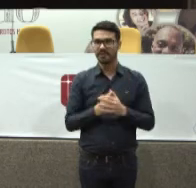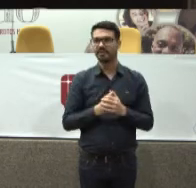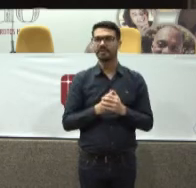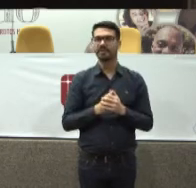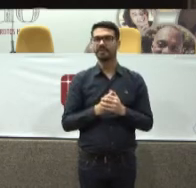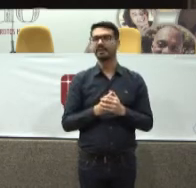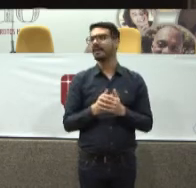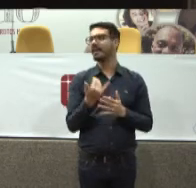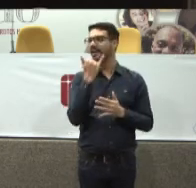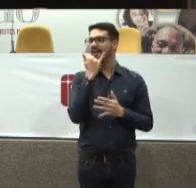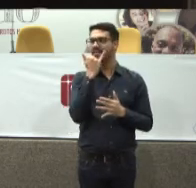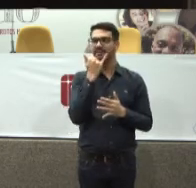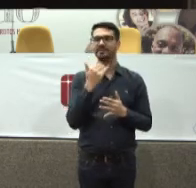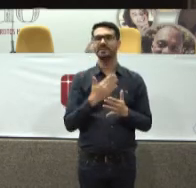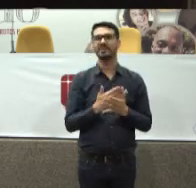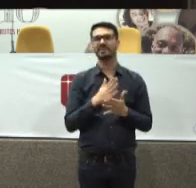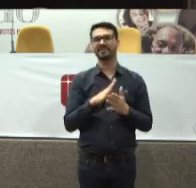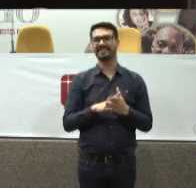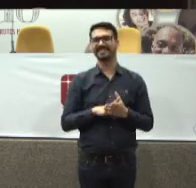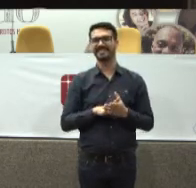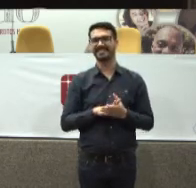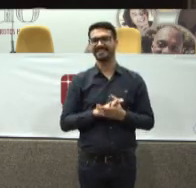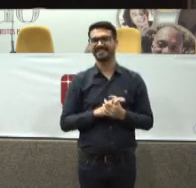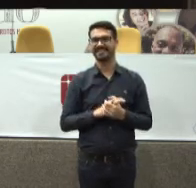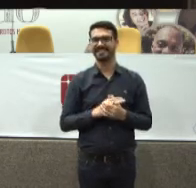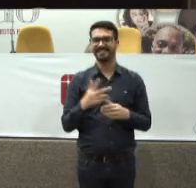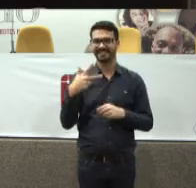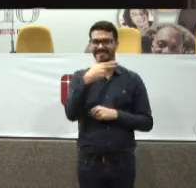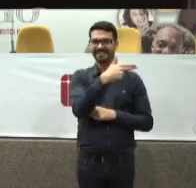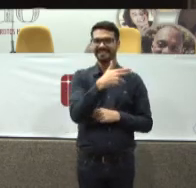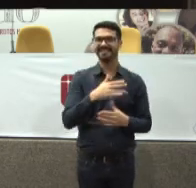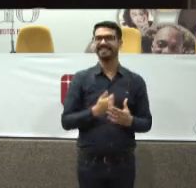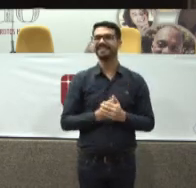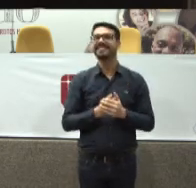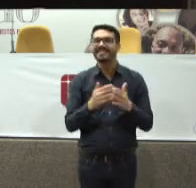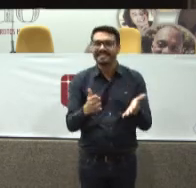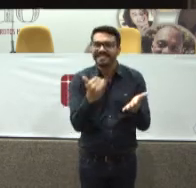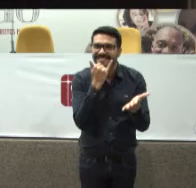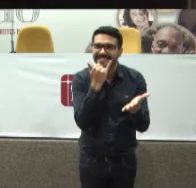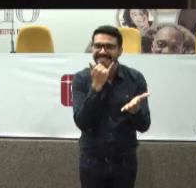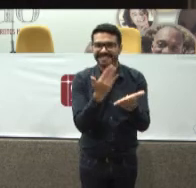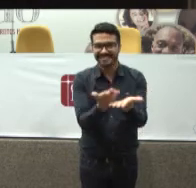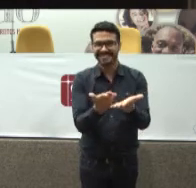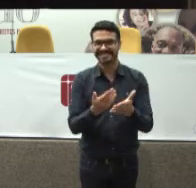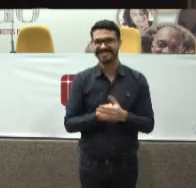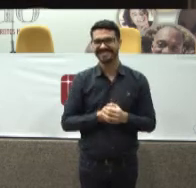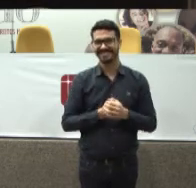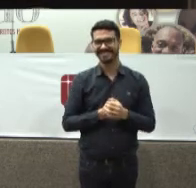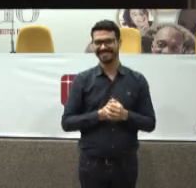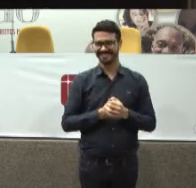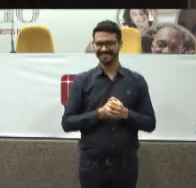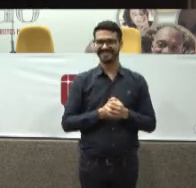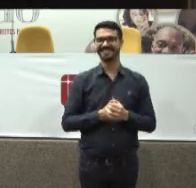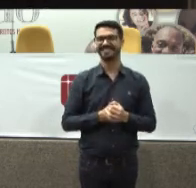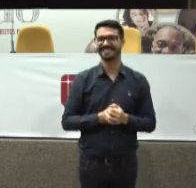Ah, desculpe-me Muito perdão Desculpe-me Diga que eu pedi perdão É